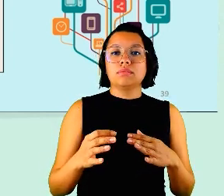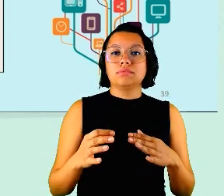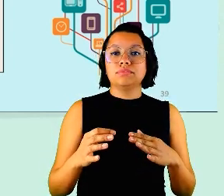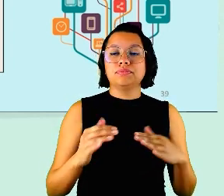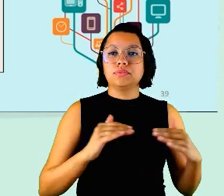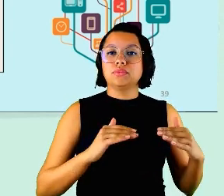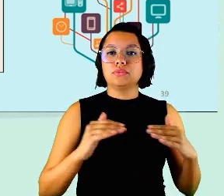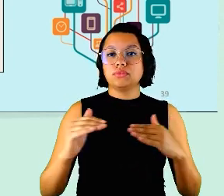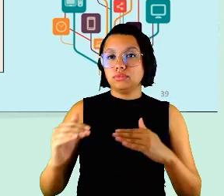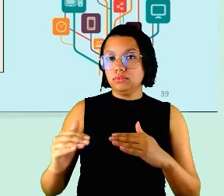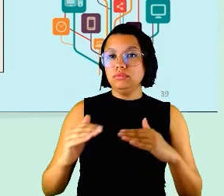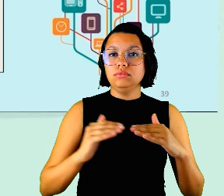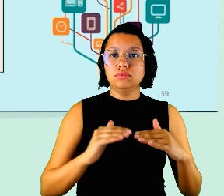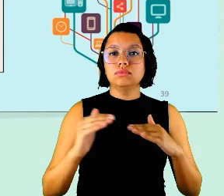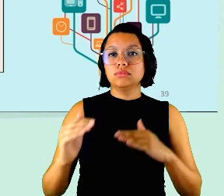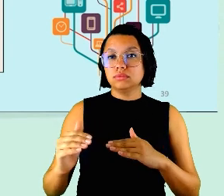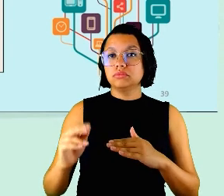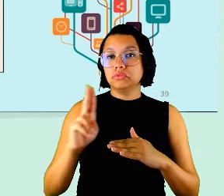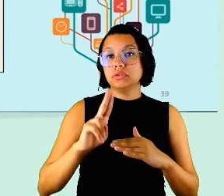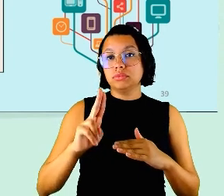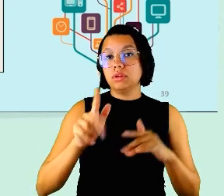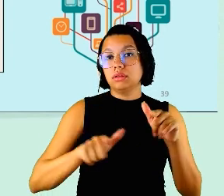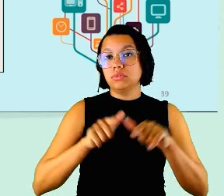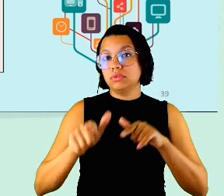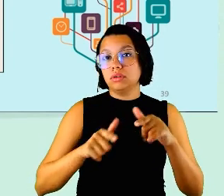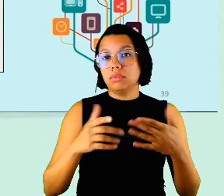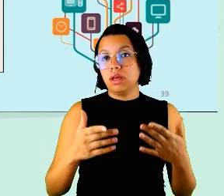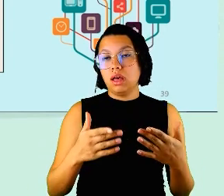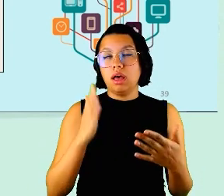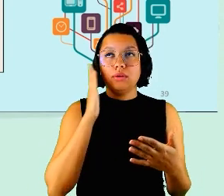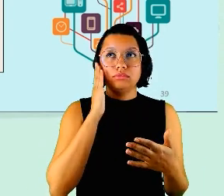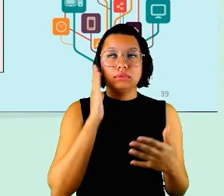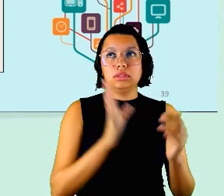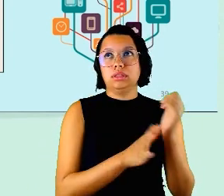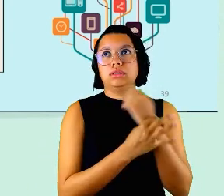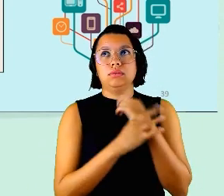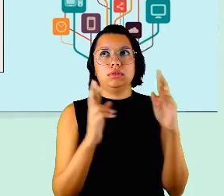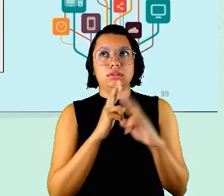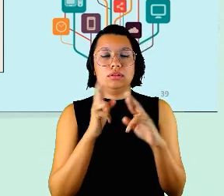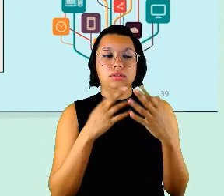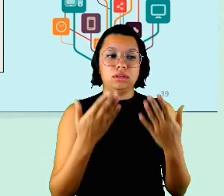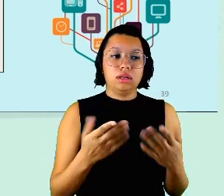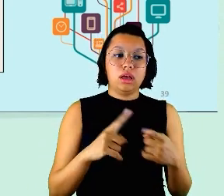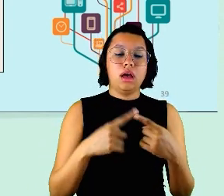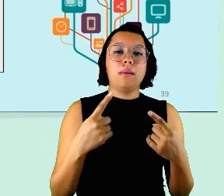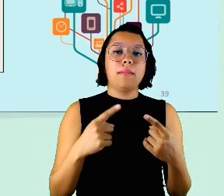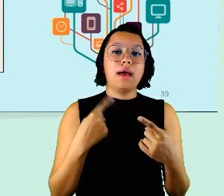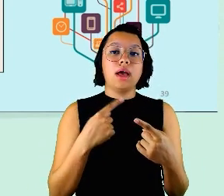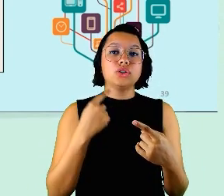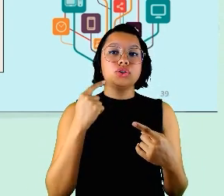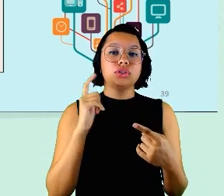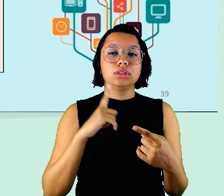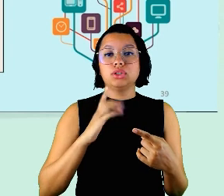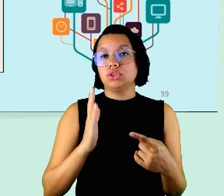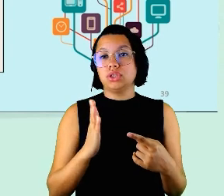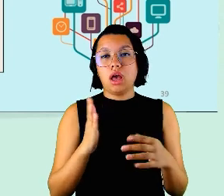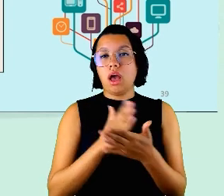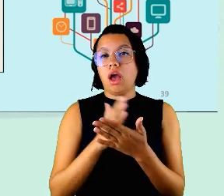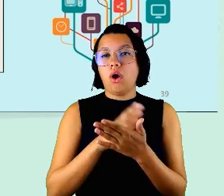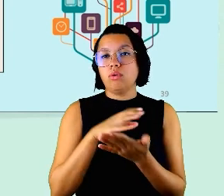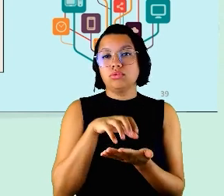usados para o trabalho tá eu sei que tem as questões de segurança relacionadas a isso mas a gente tem já alguns órgãos